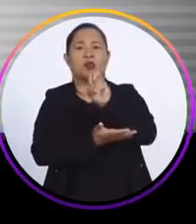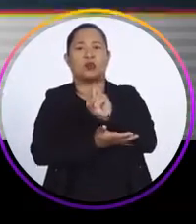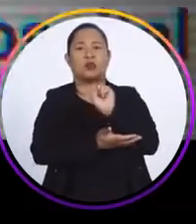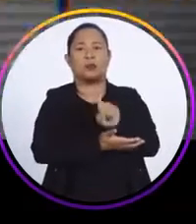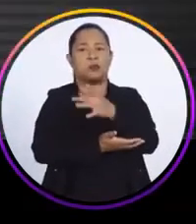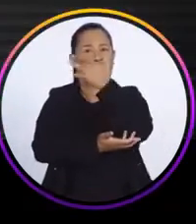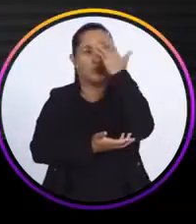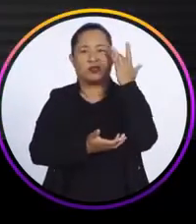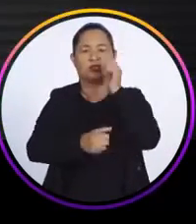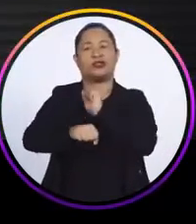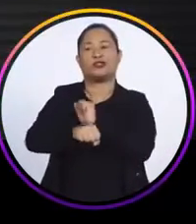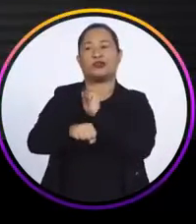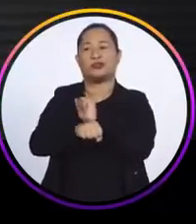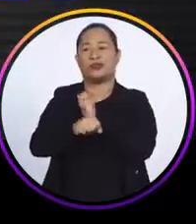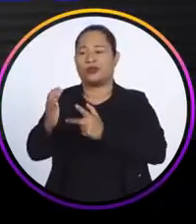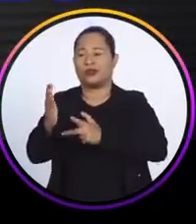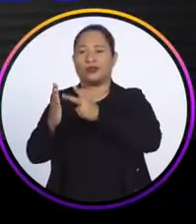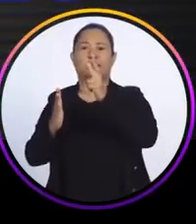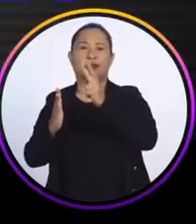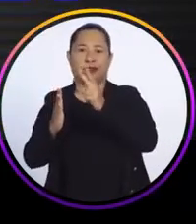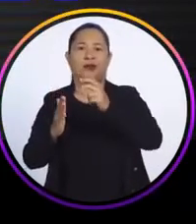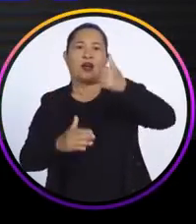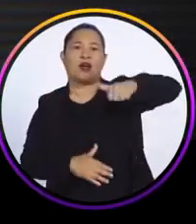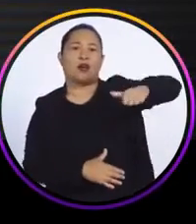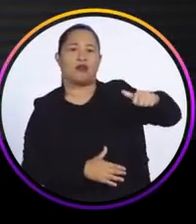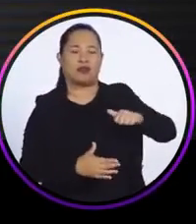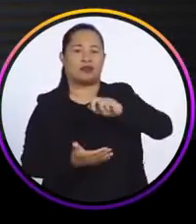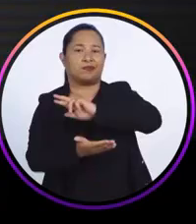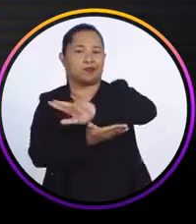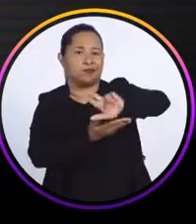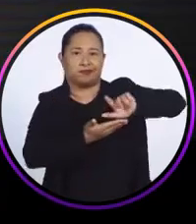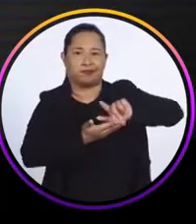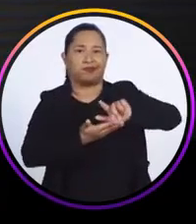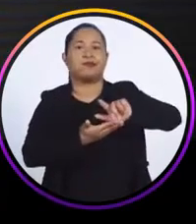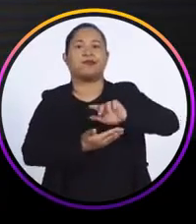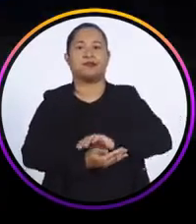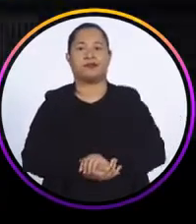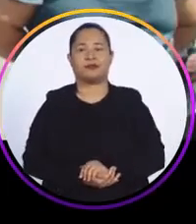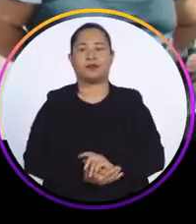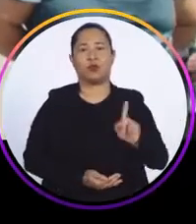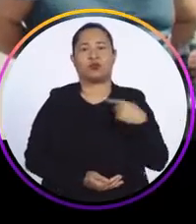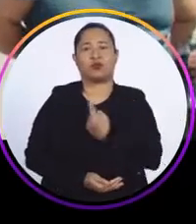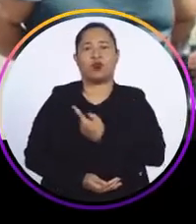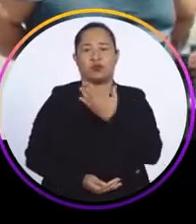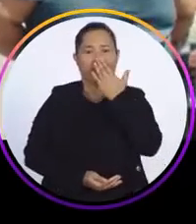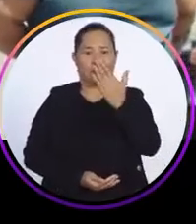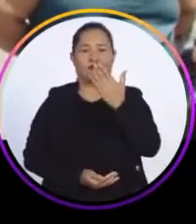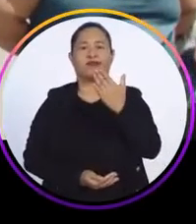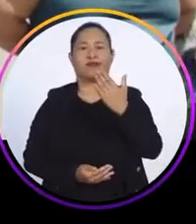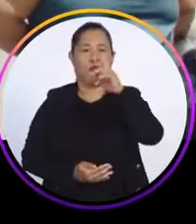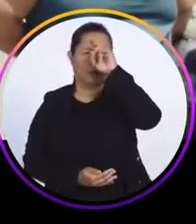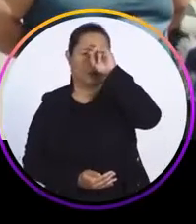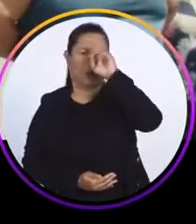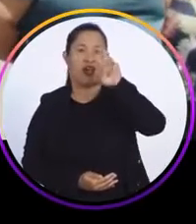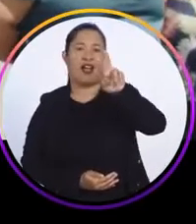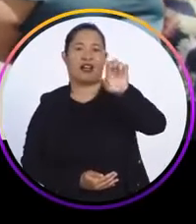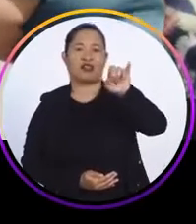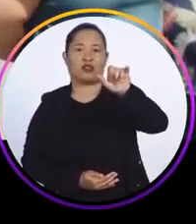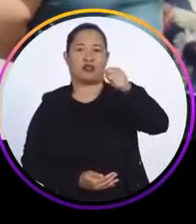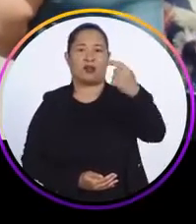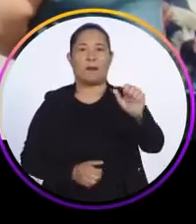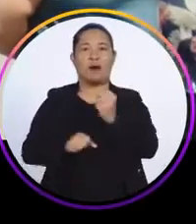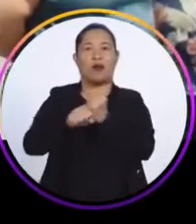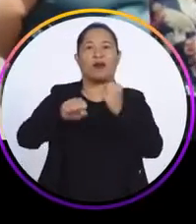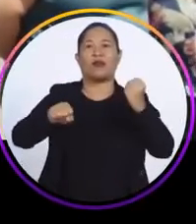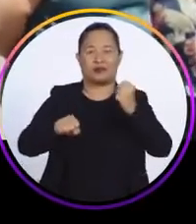Mais de 50 mil pessoas esperam por cirurgias, exames e outros procedimentos. Nós estamos aqui na frente do Hospital da Restauração,